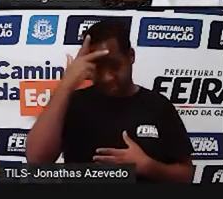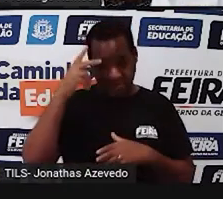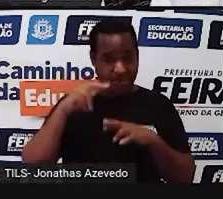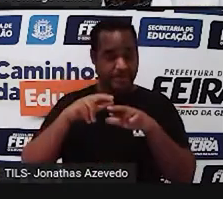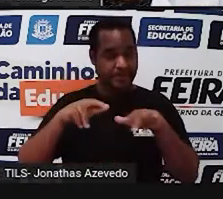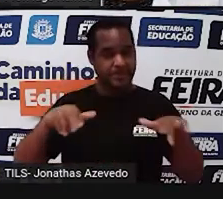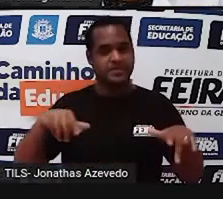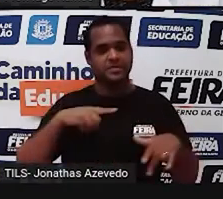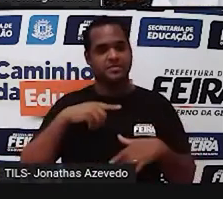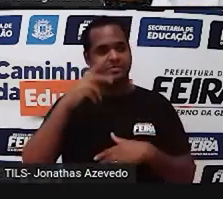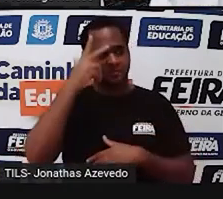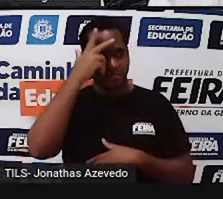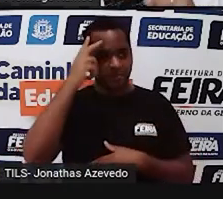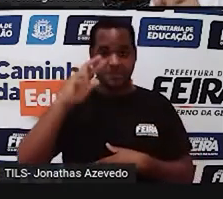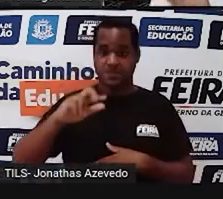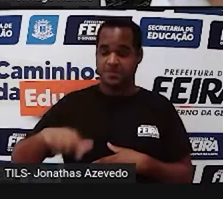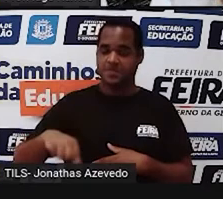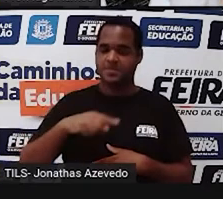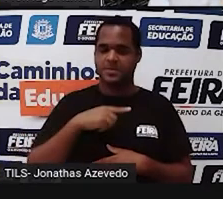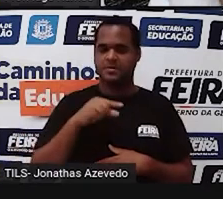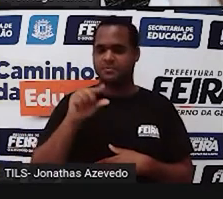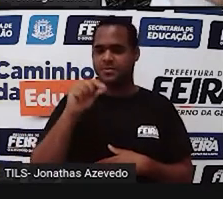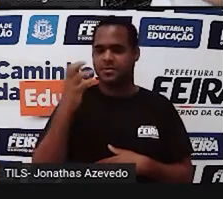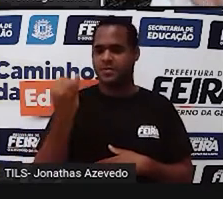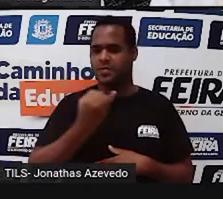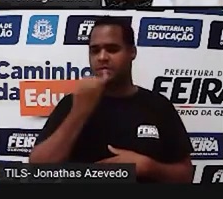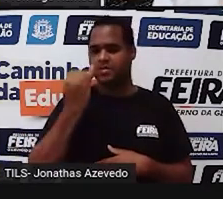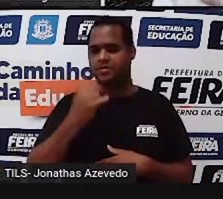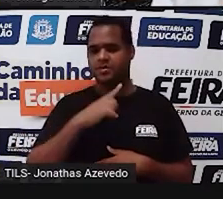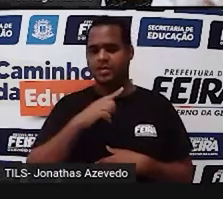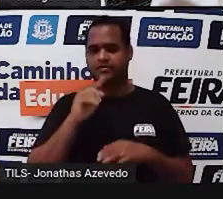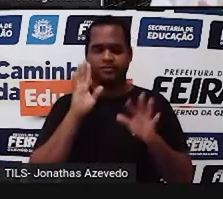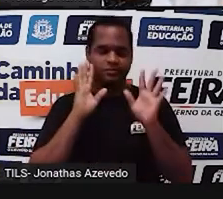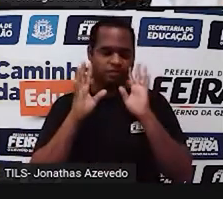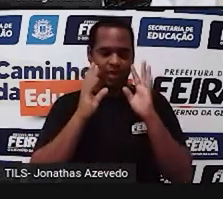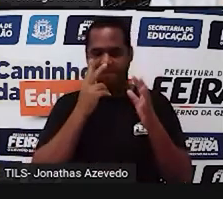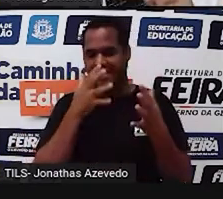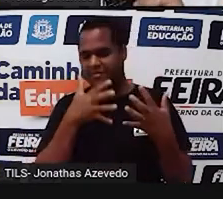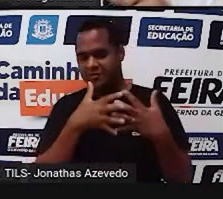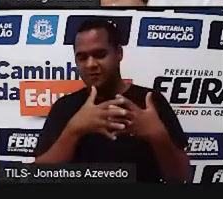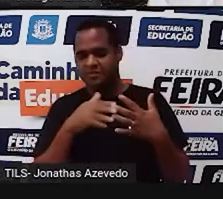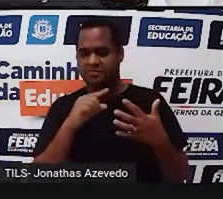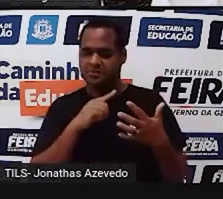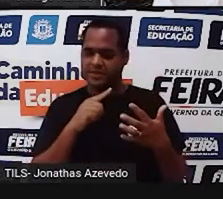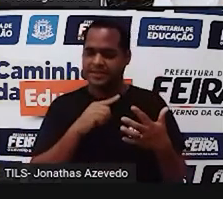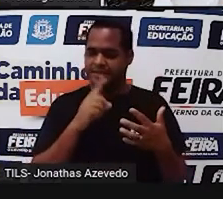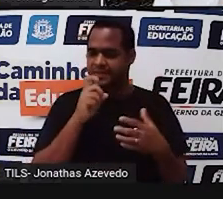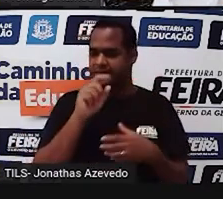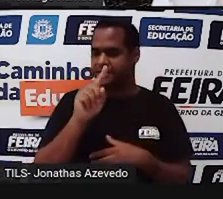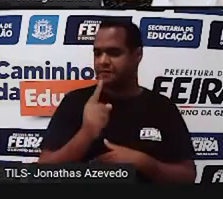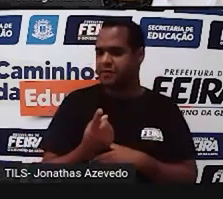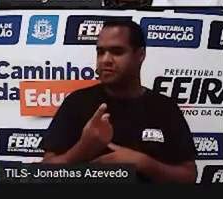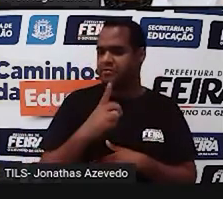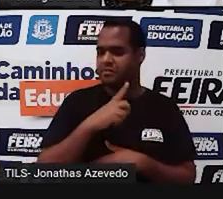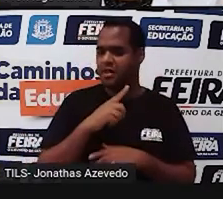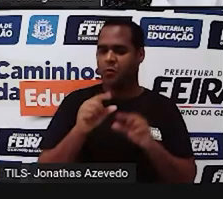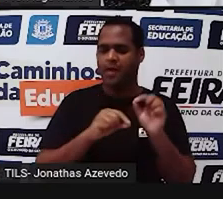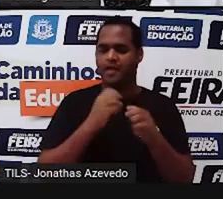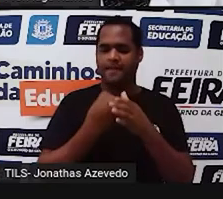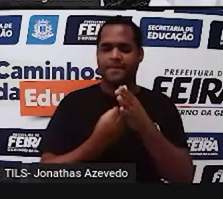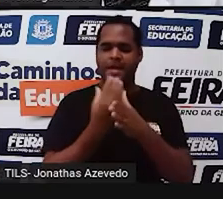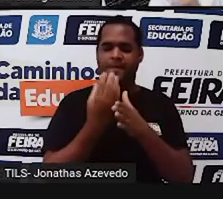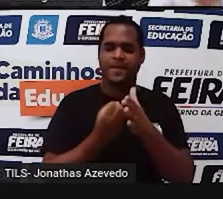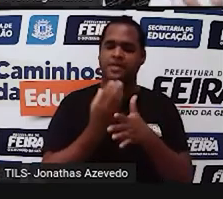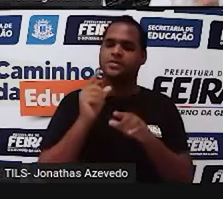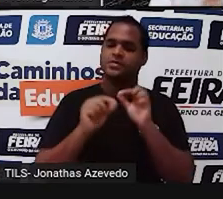São muitas pessoas. Só um detalhezinho que você pode estar, talvez, meio confuso, ou meio confusa, são aquelas vírgulas que estão aparecendo ali, tá?